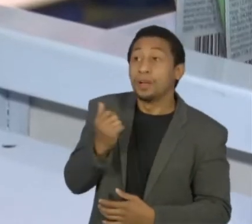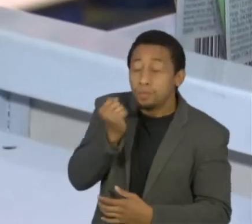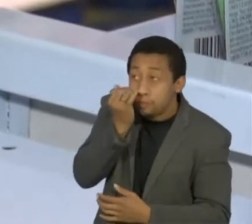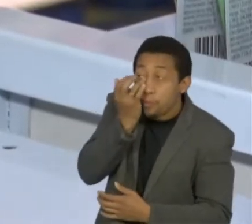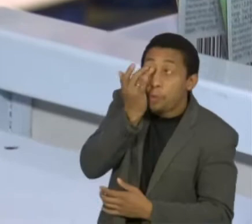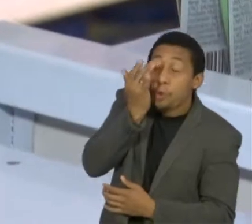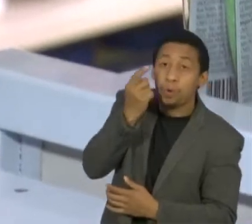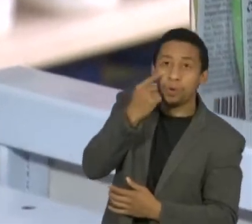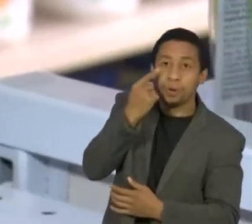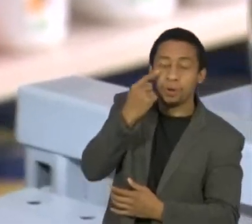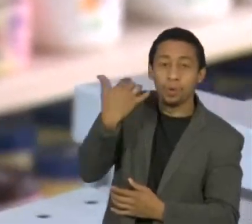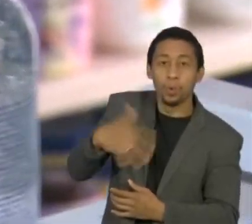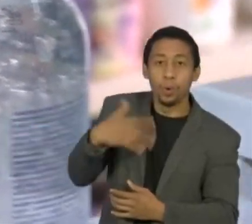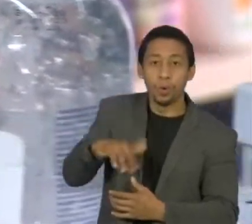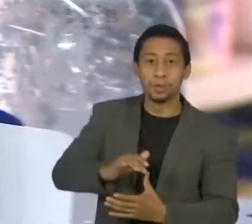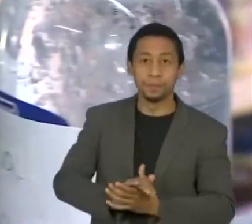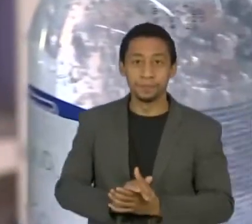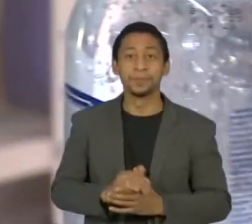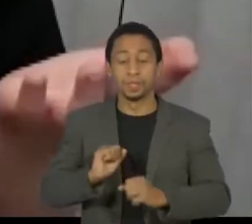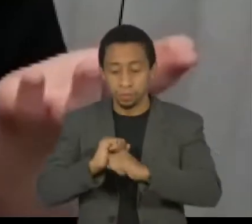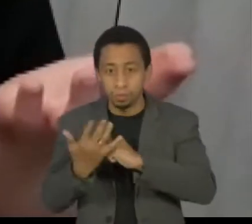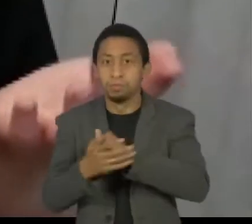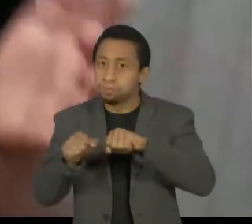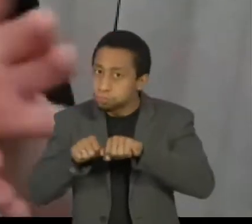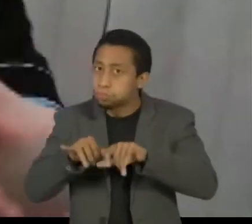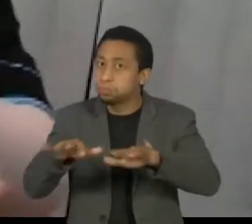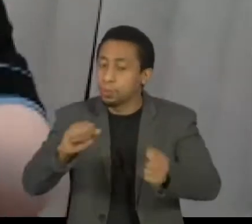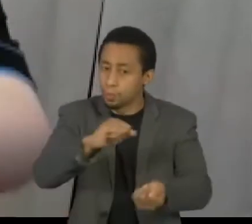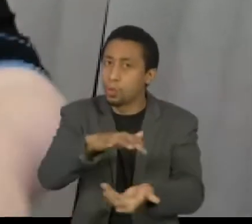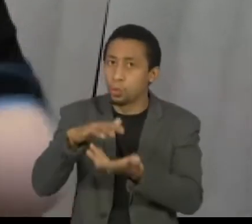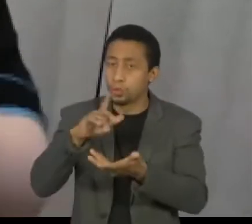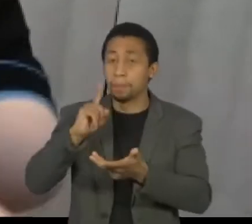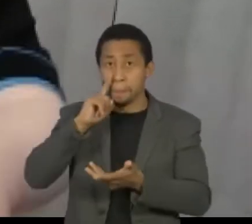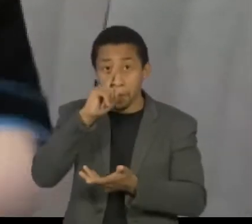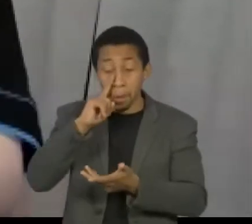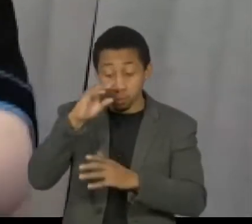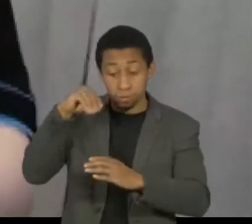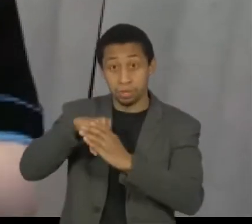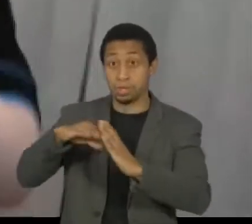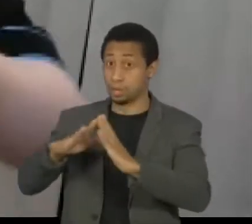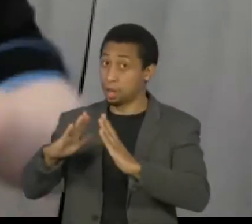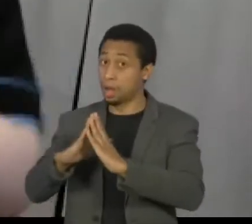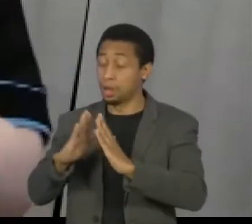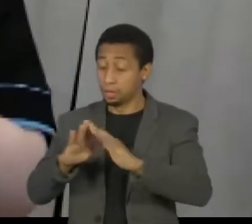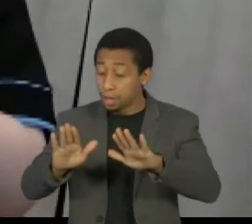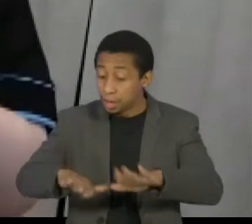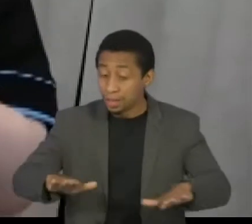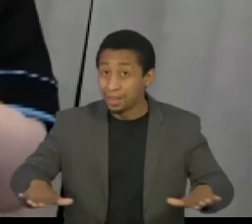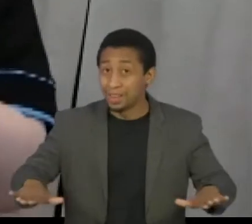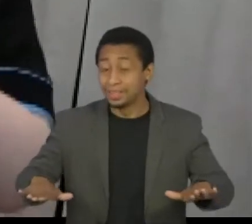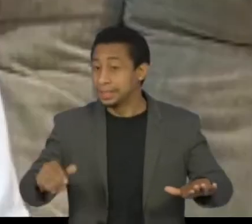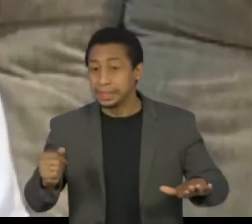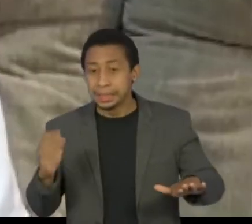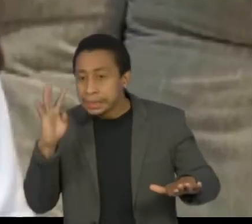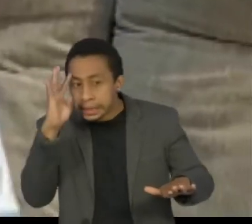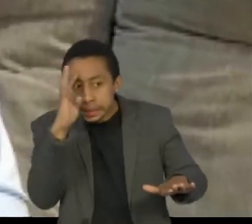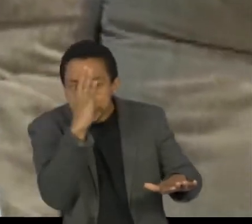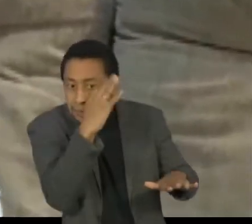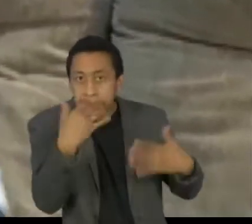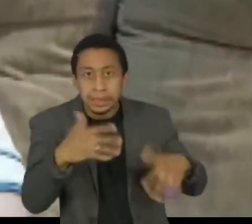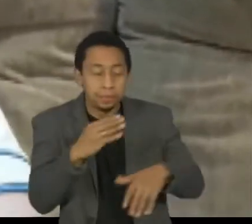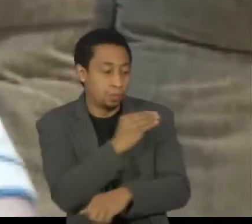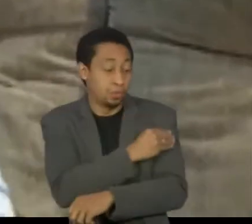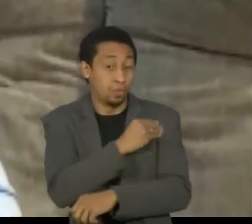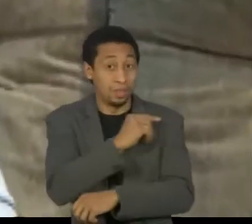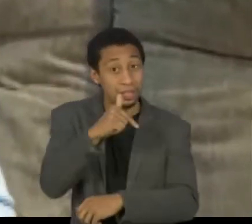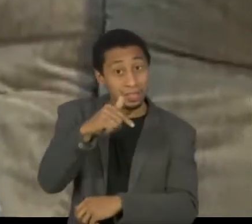Um produto símbolo do combate ao novo coronavírus em todo o mundo pode ser um grande vilão dentro de casa, para as crianças mais desatentas. O álcool em gel